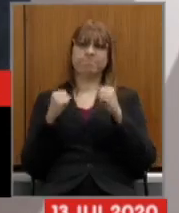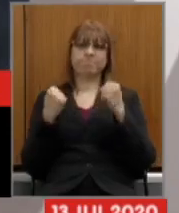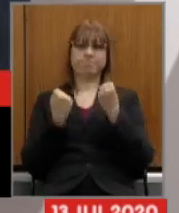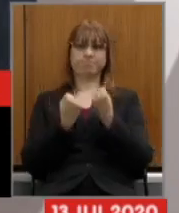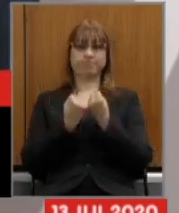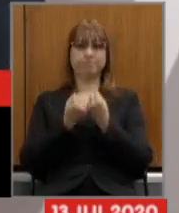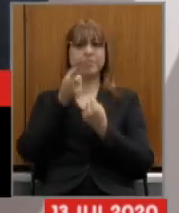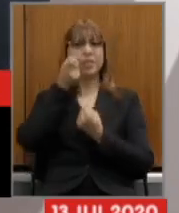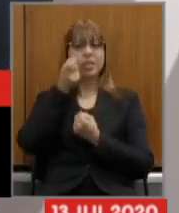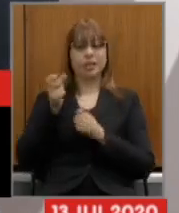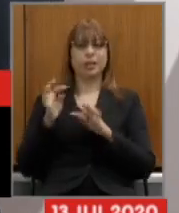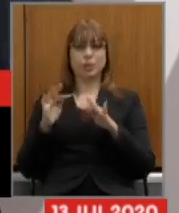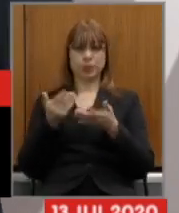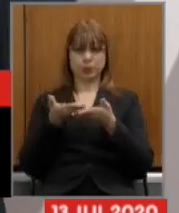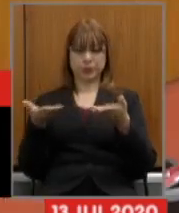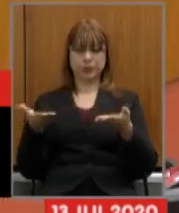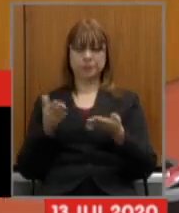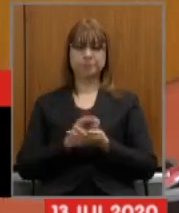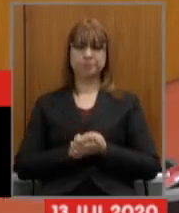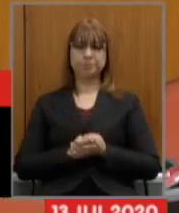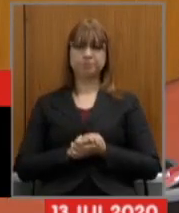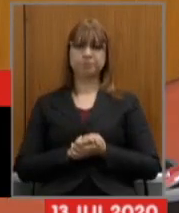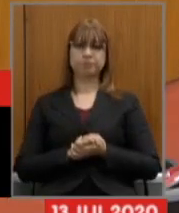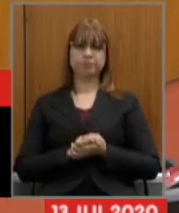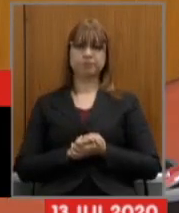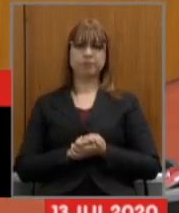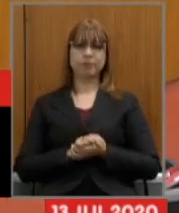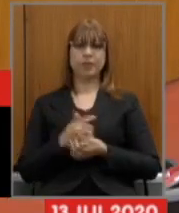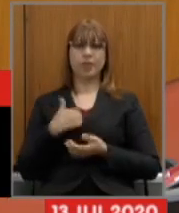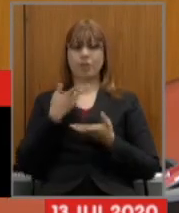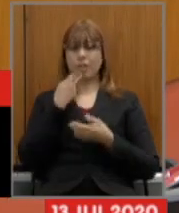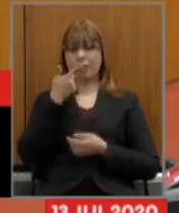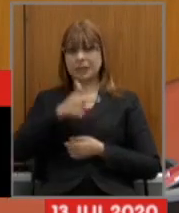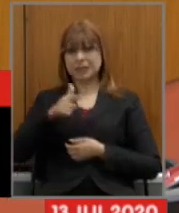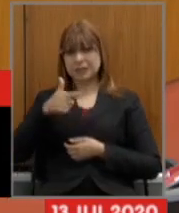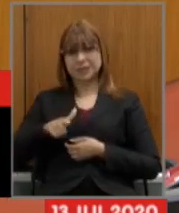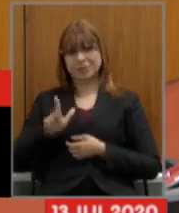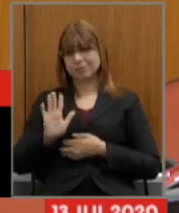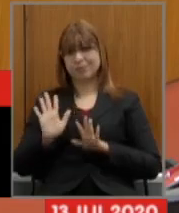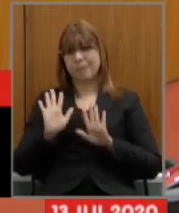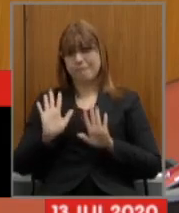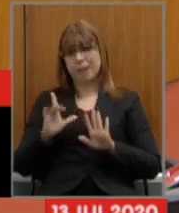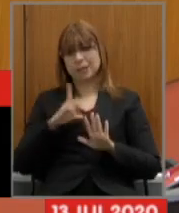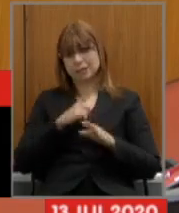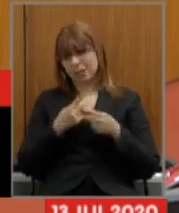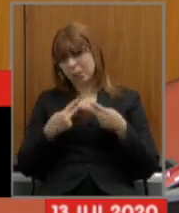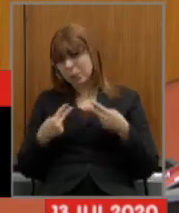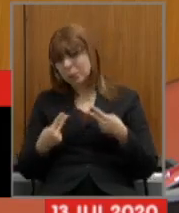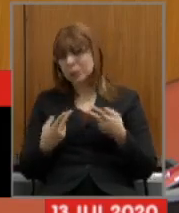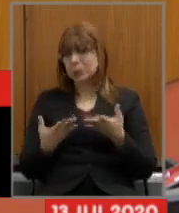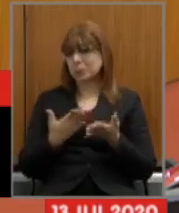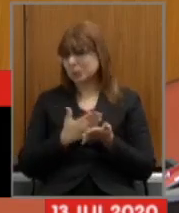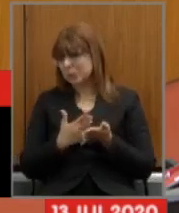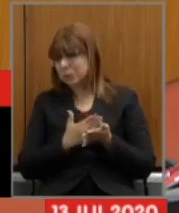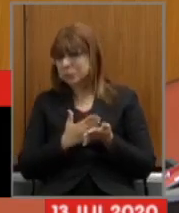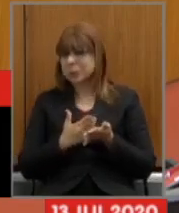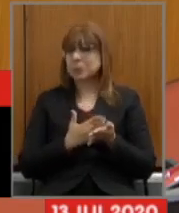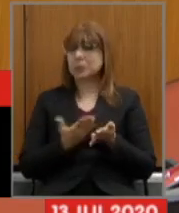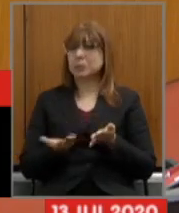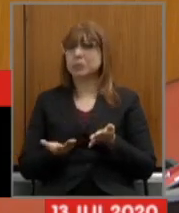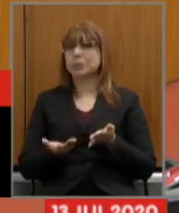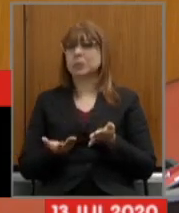interessa eu não queria ser aqui repetitivo mas tem algumas coisas que nós precisamos